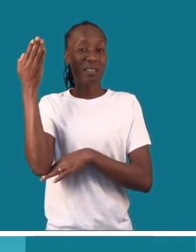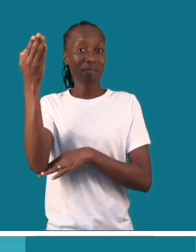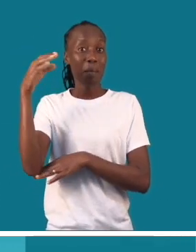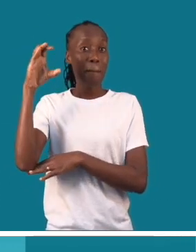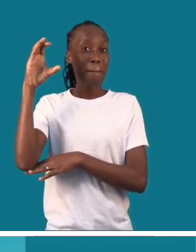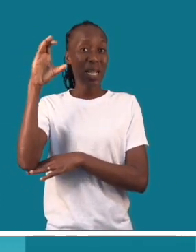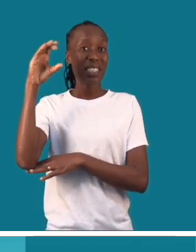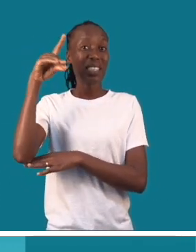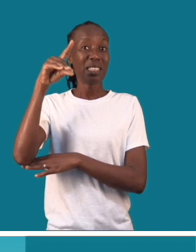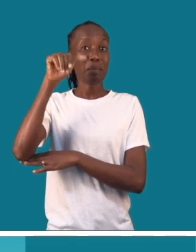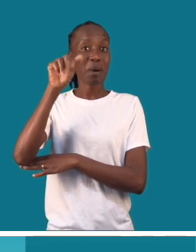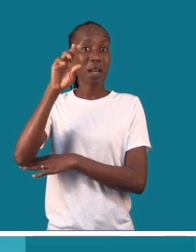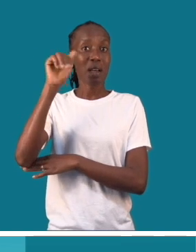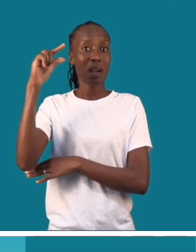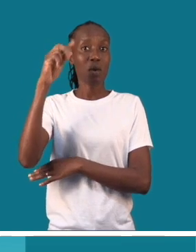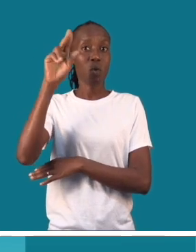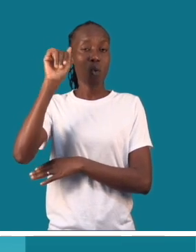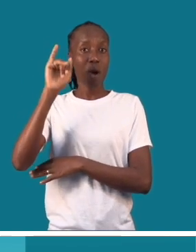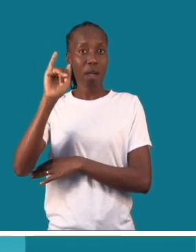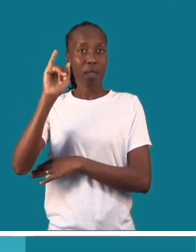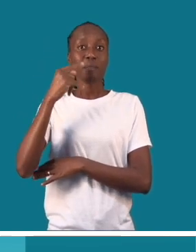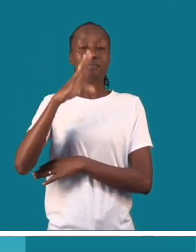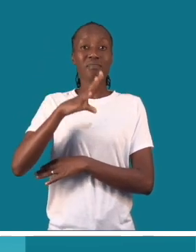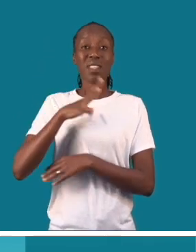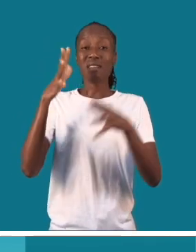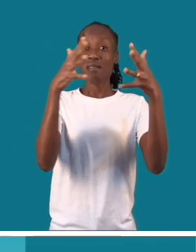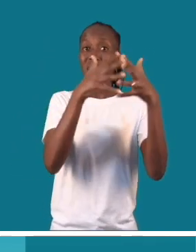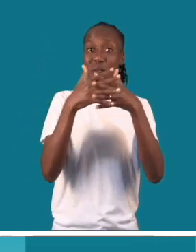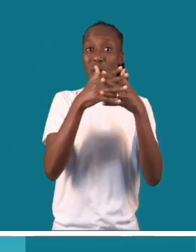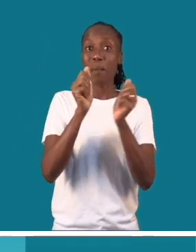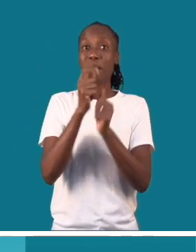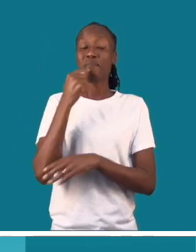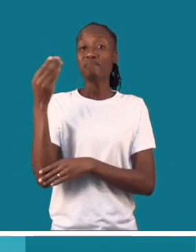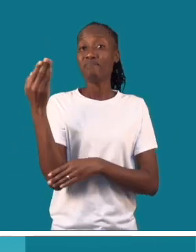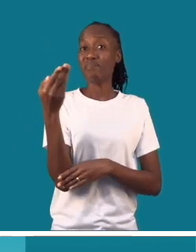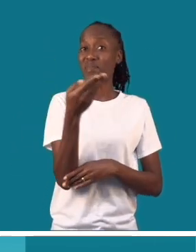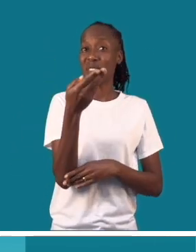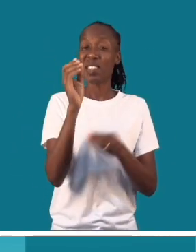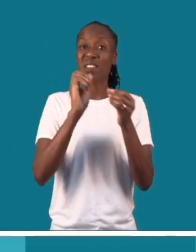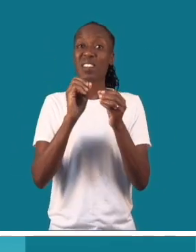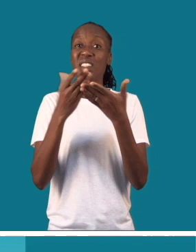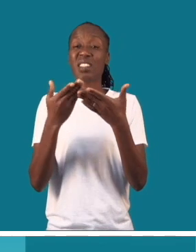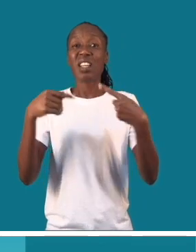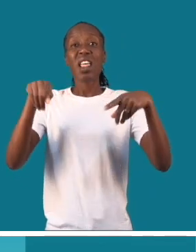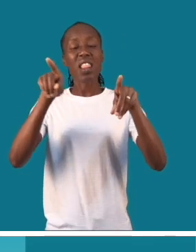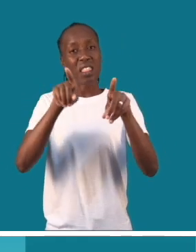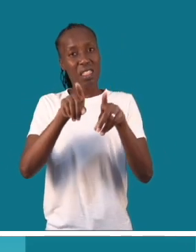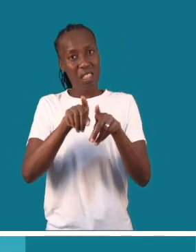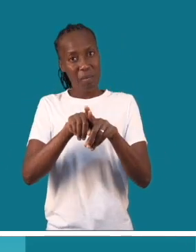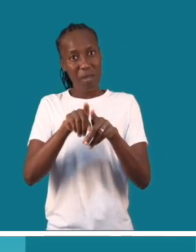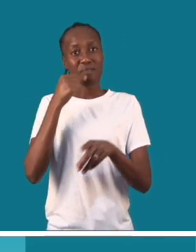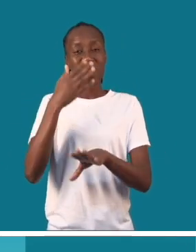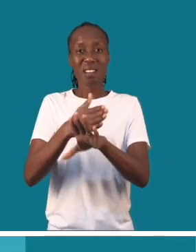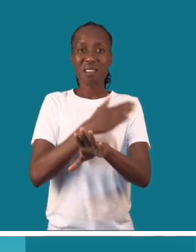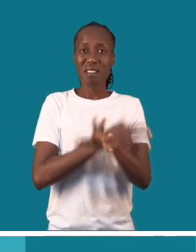de Paraguai, muito pouco se move. O único de Latinoamérica. Somos dois. Está uma mulher felicita, Núñez, que também em